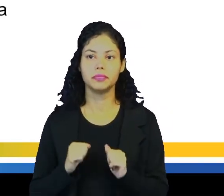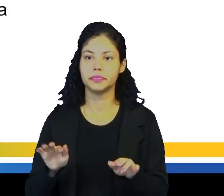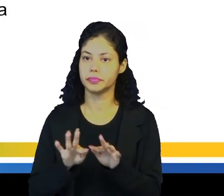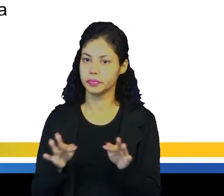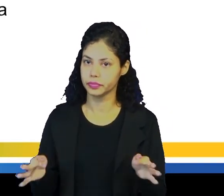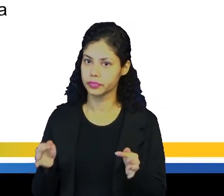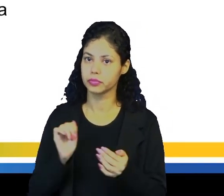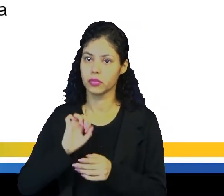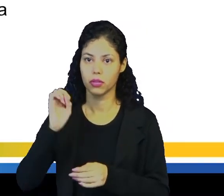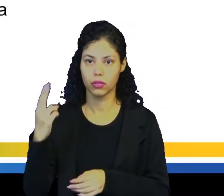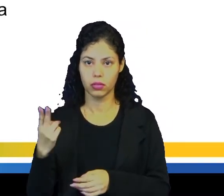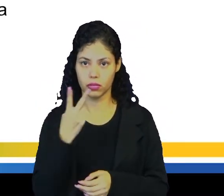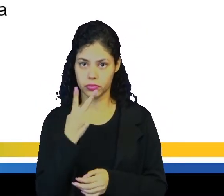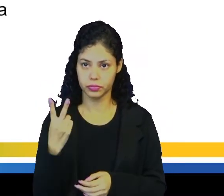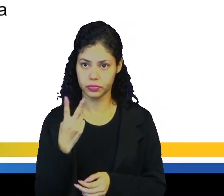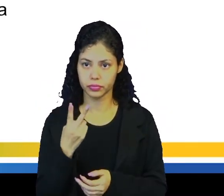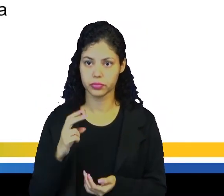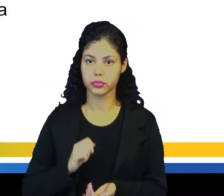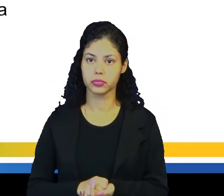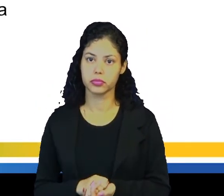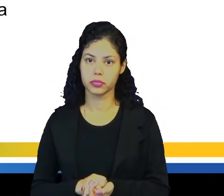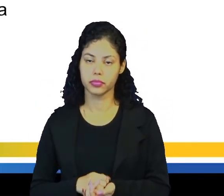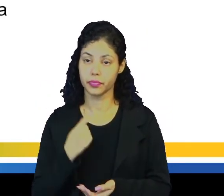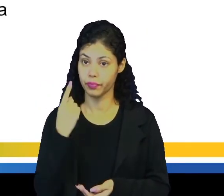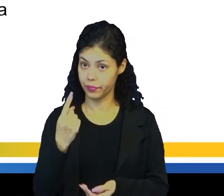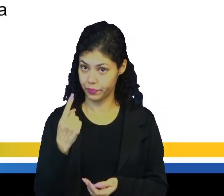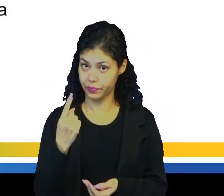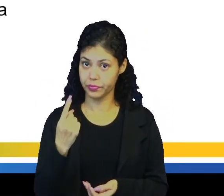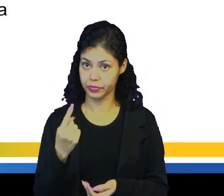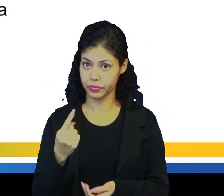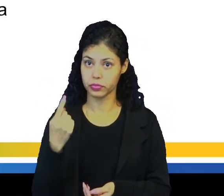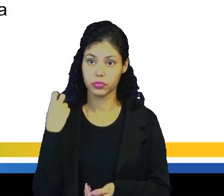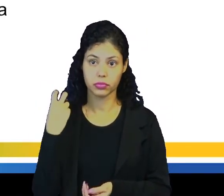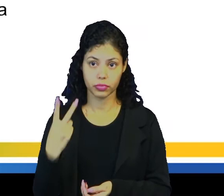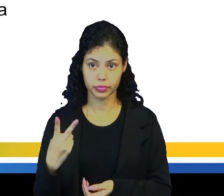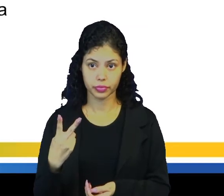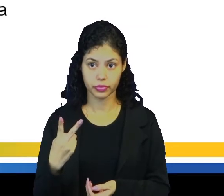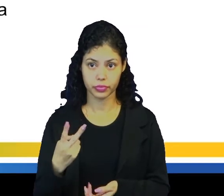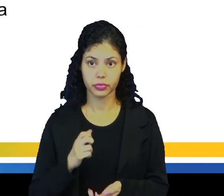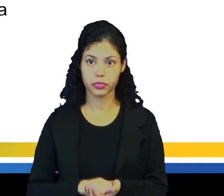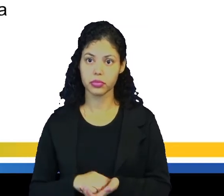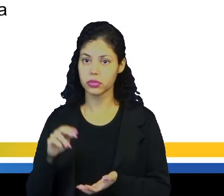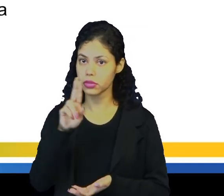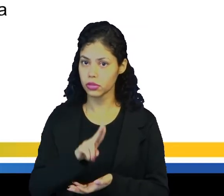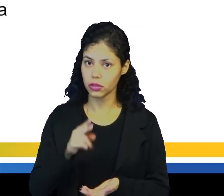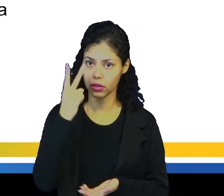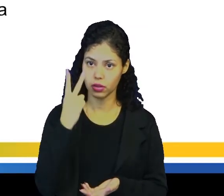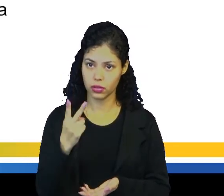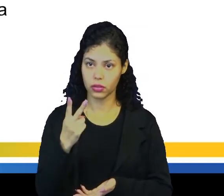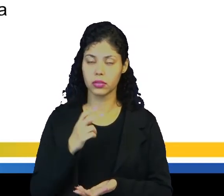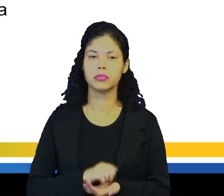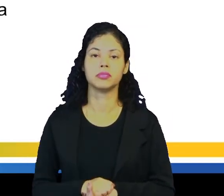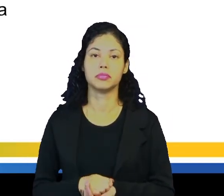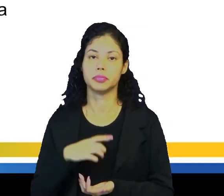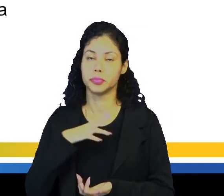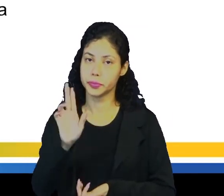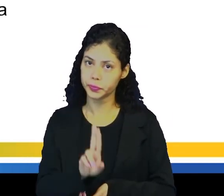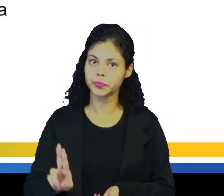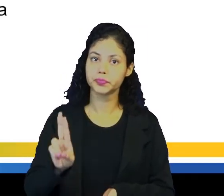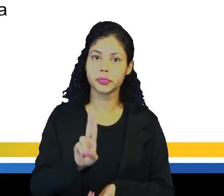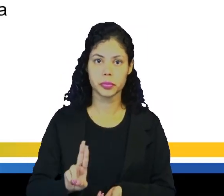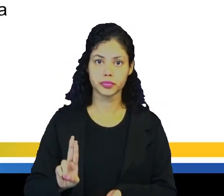simples ou duplas, simples se for apenas uma, né, ou dupla, né, se nós utilizarmos duas. Elas são